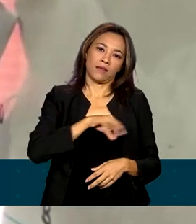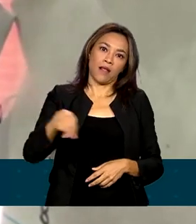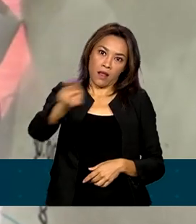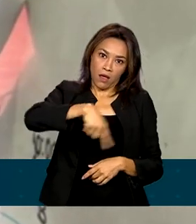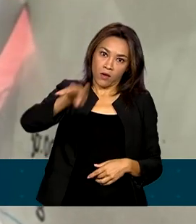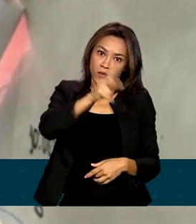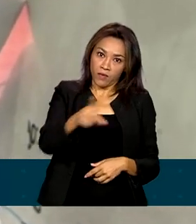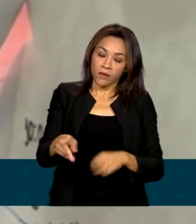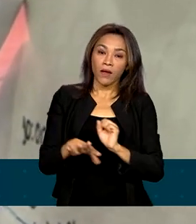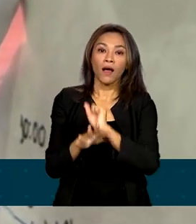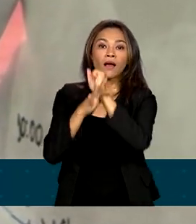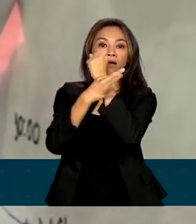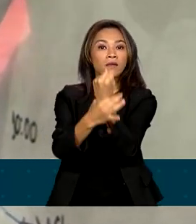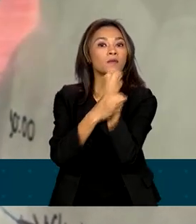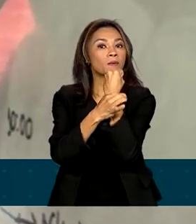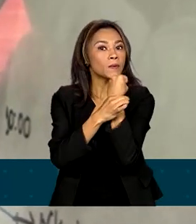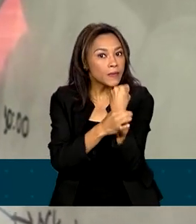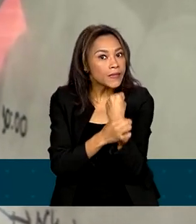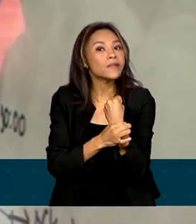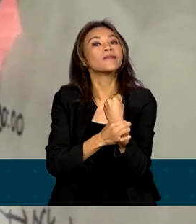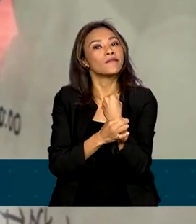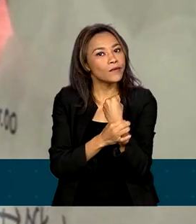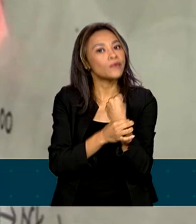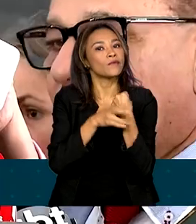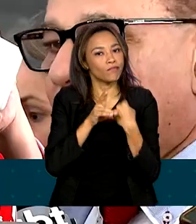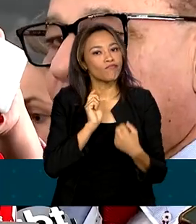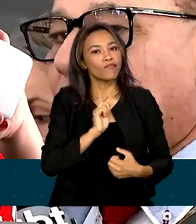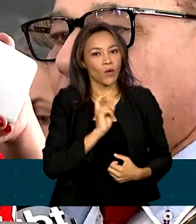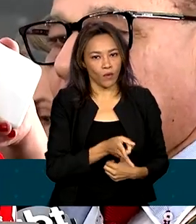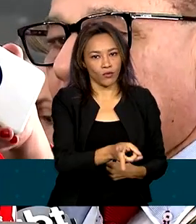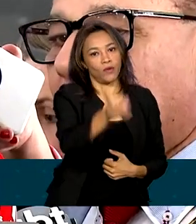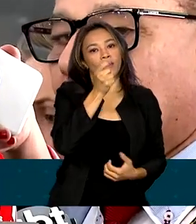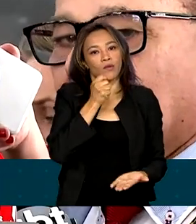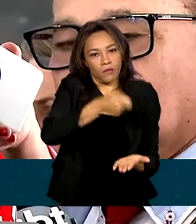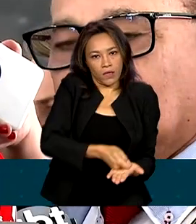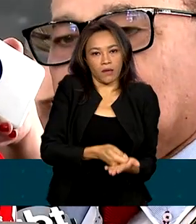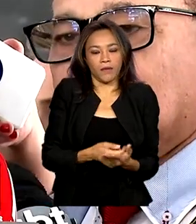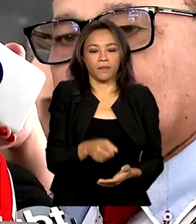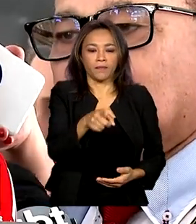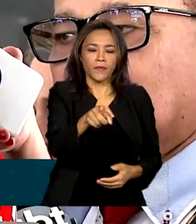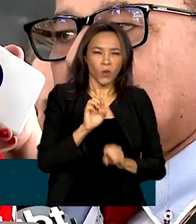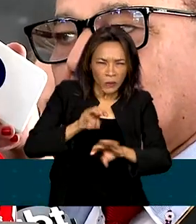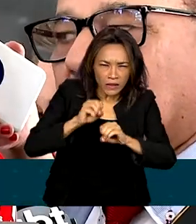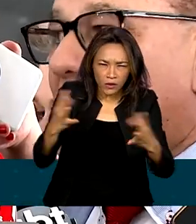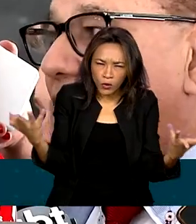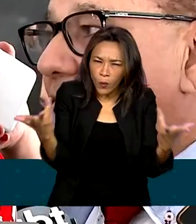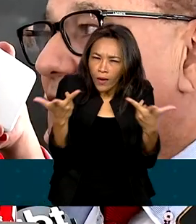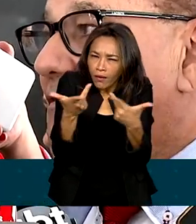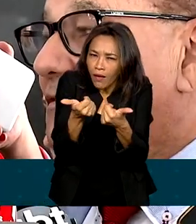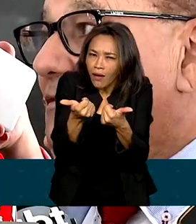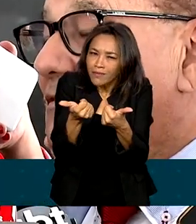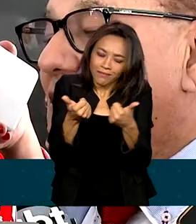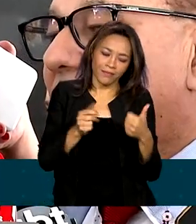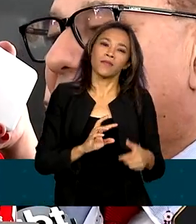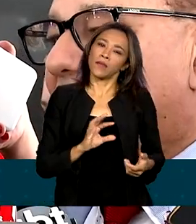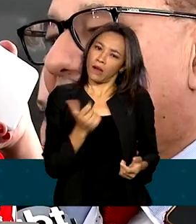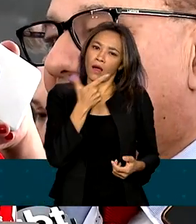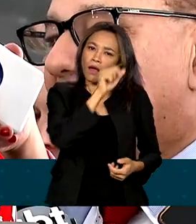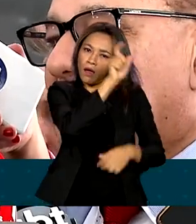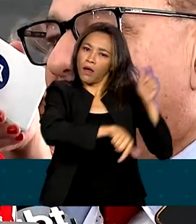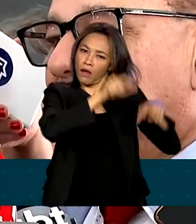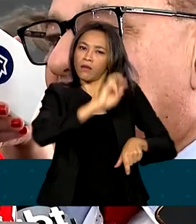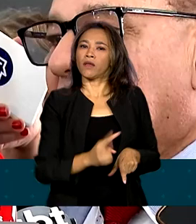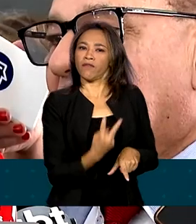garantindo a sustentabilidade desses pagamentos. Se a quer uma educação de qualidade, a precisa valorizar, que é preciso discutir a